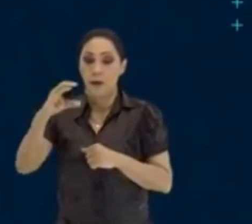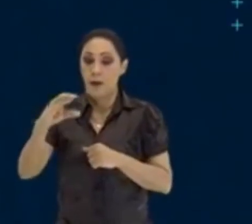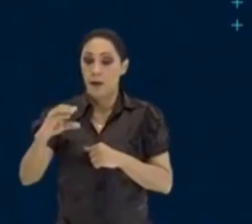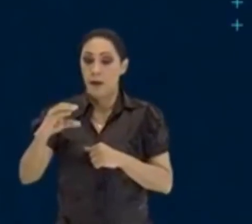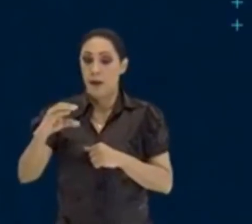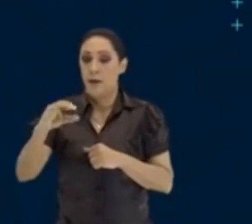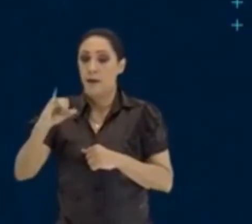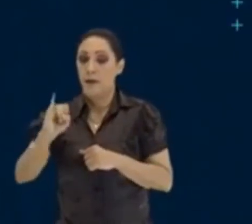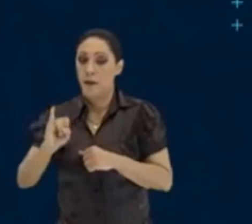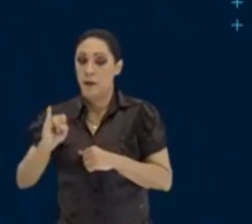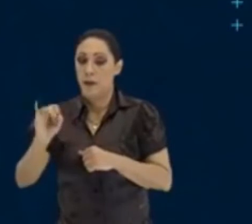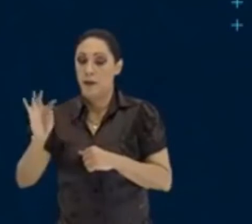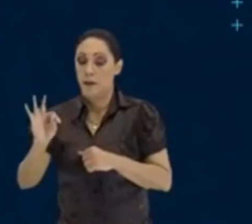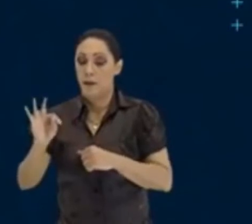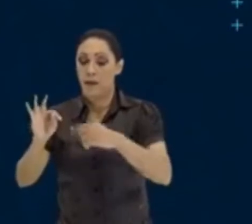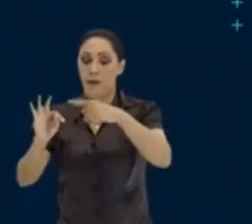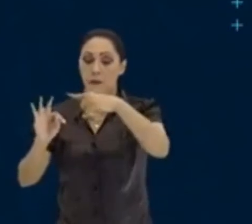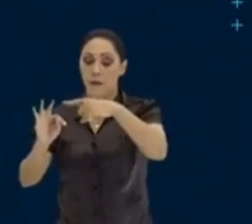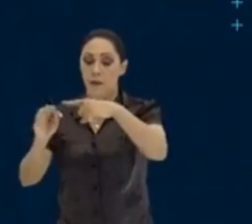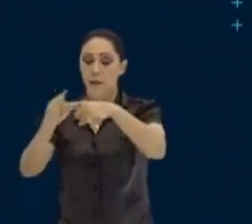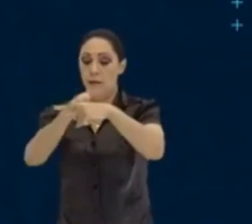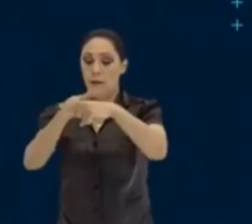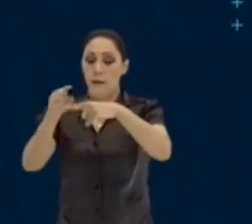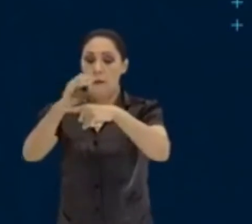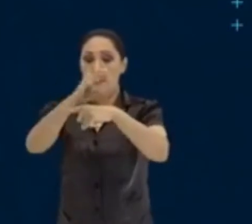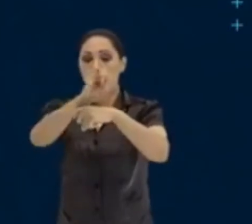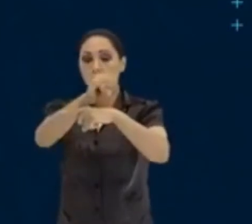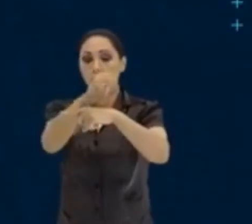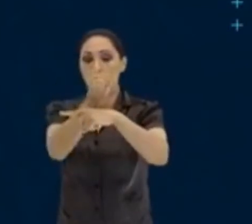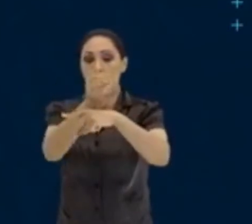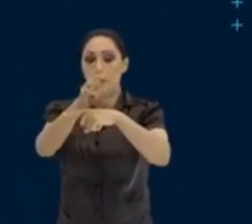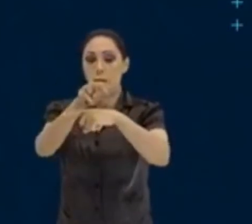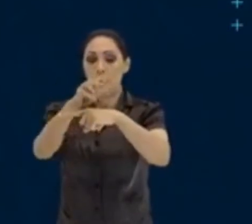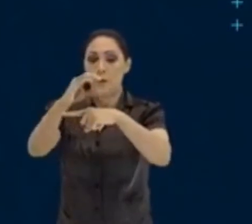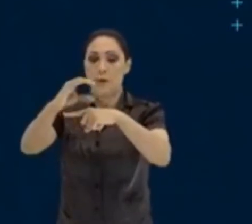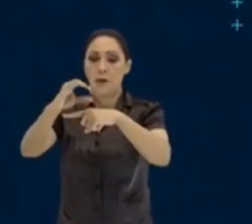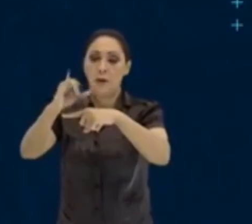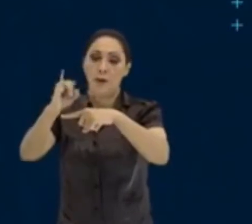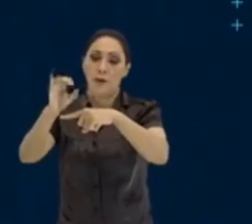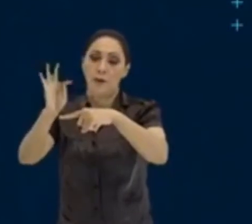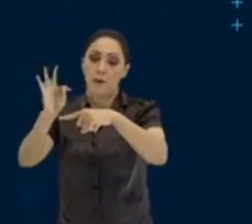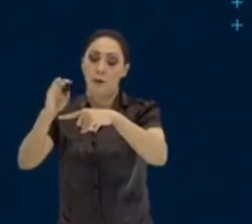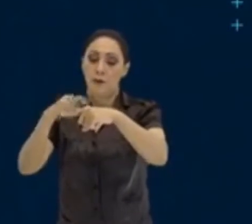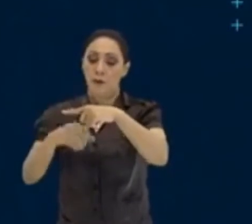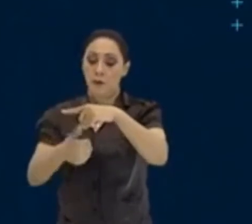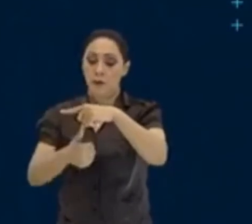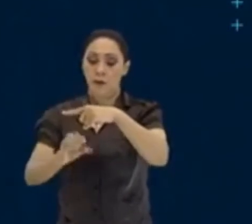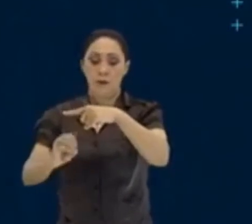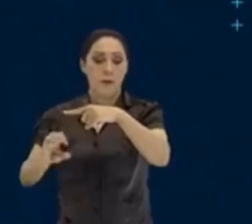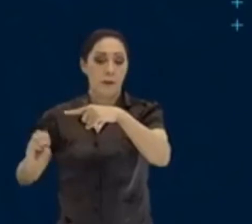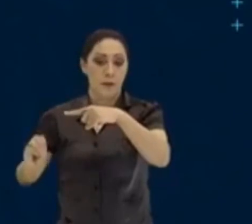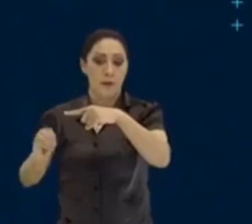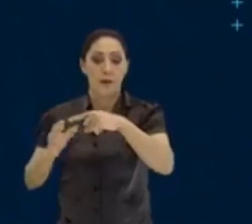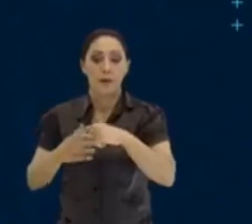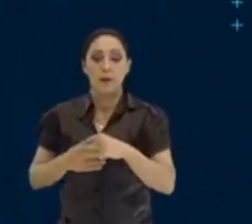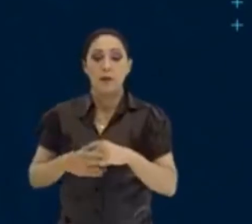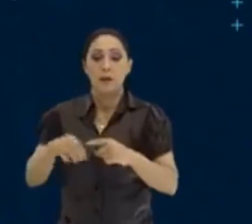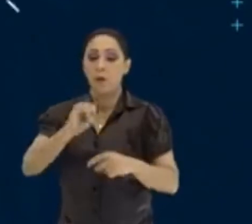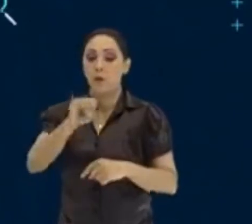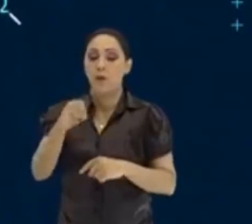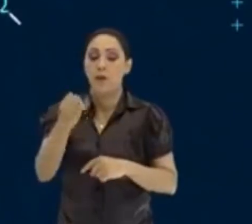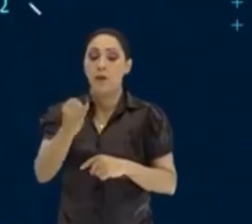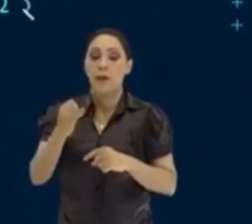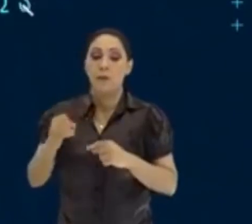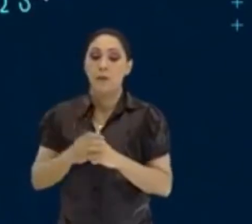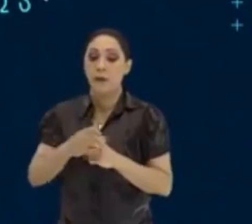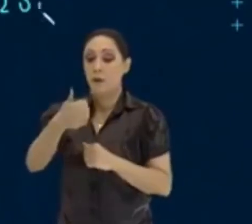sobre 100. Quanto é que vai ser esses juros? Capital. O capital vale 15 mil.